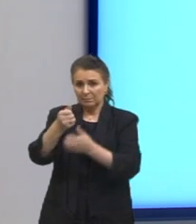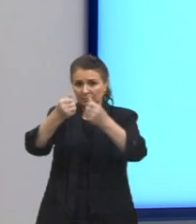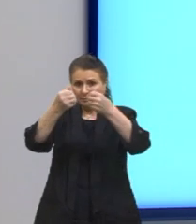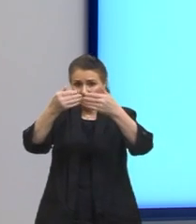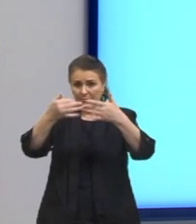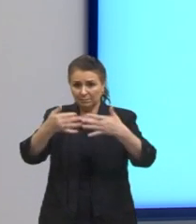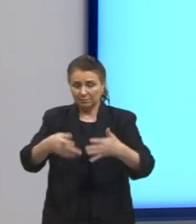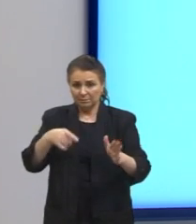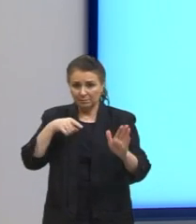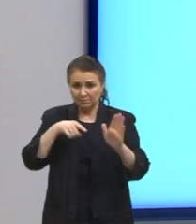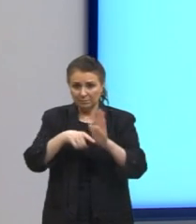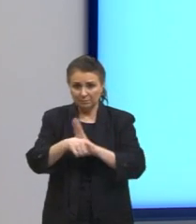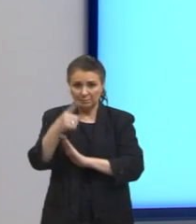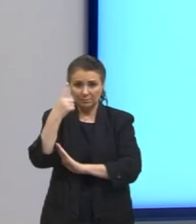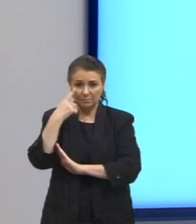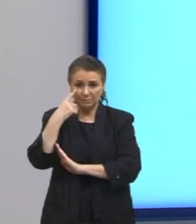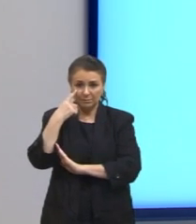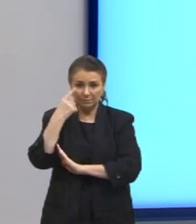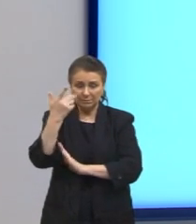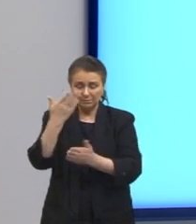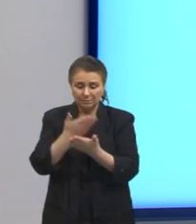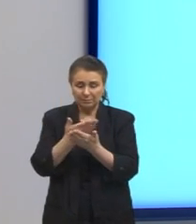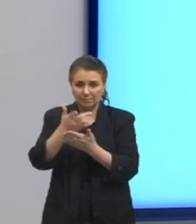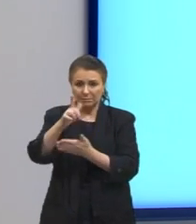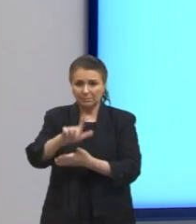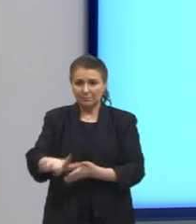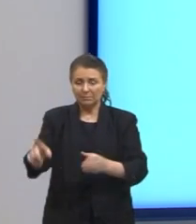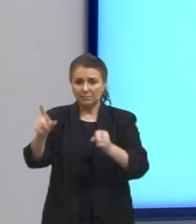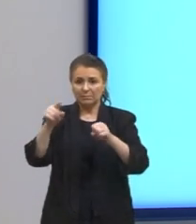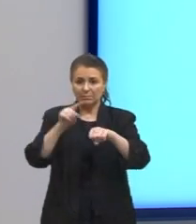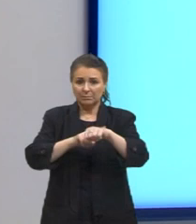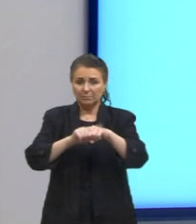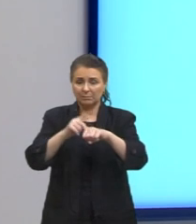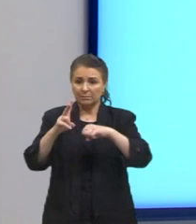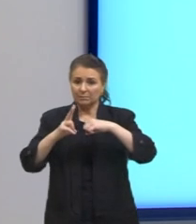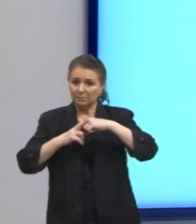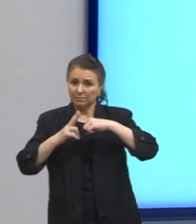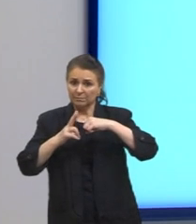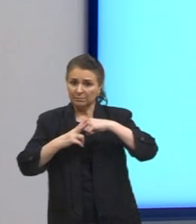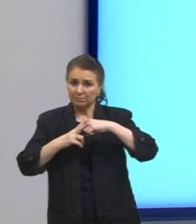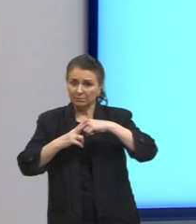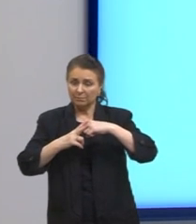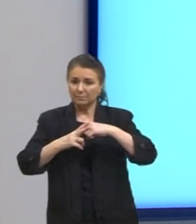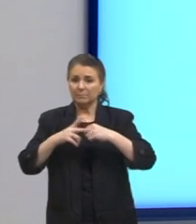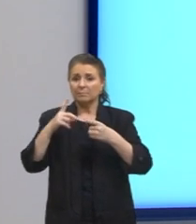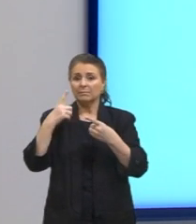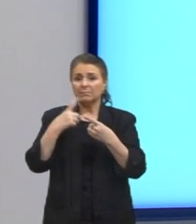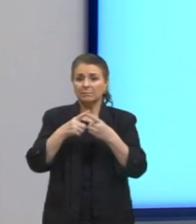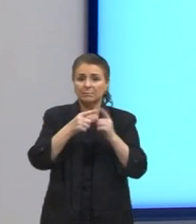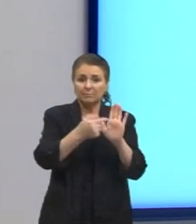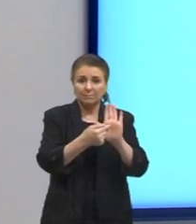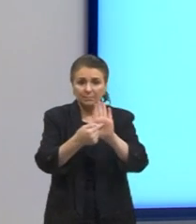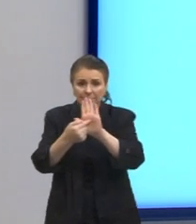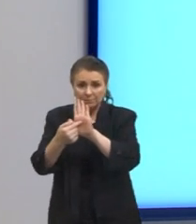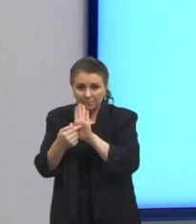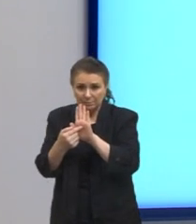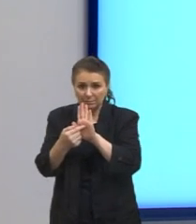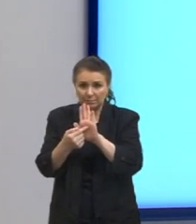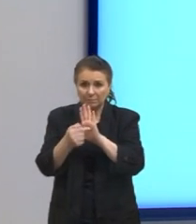aqui. Volta lá e olha. Qual é o tempo verbal? Analisa direitinho. Porque ele nos mostra, olha só.